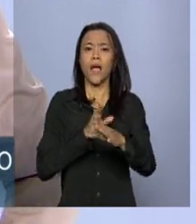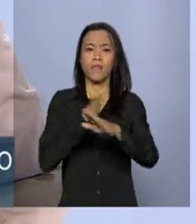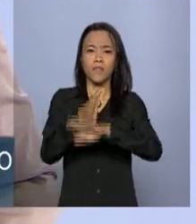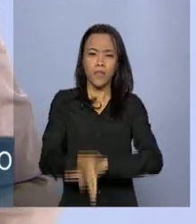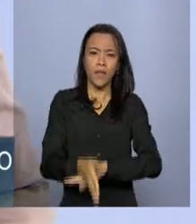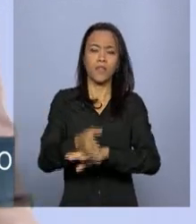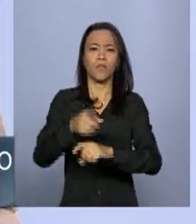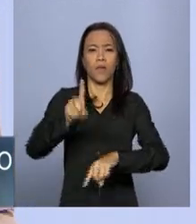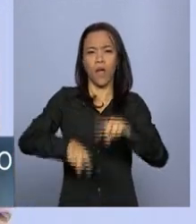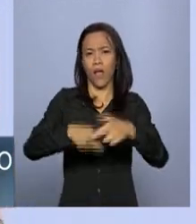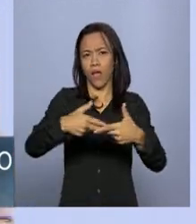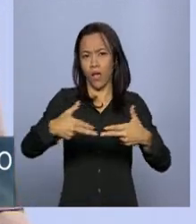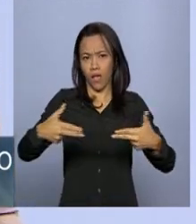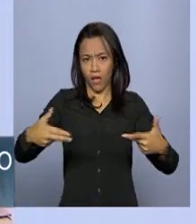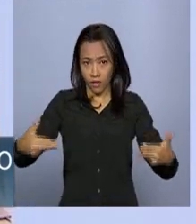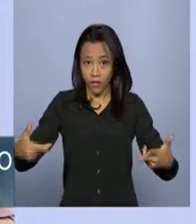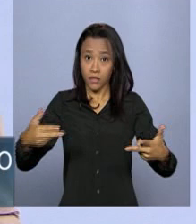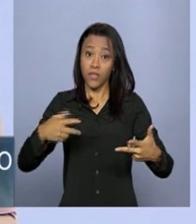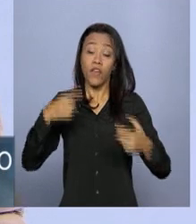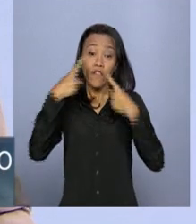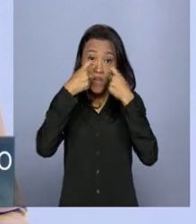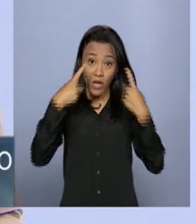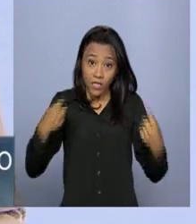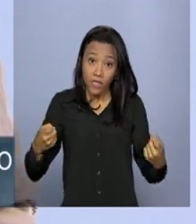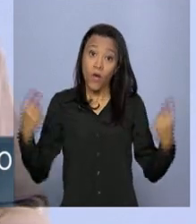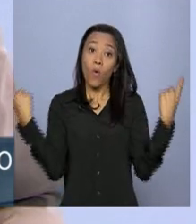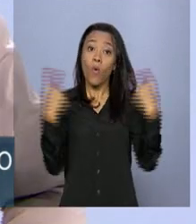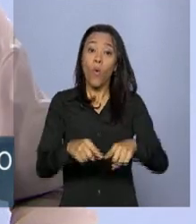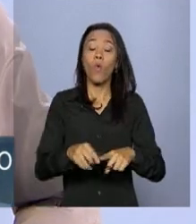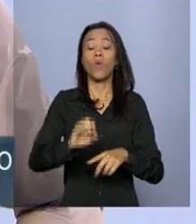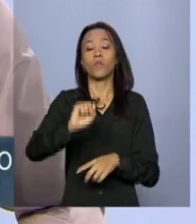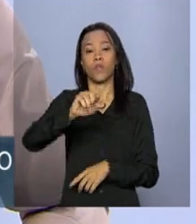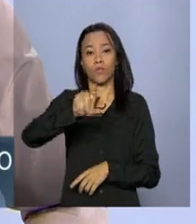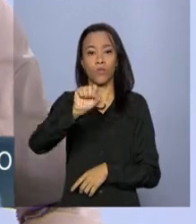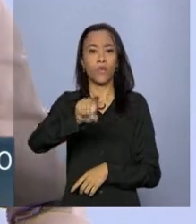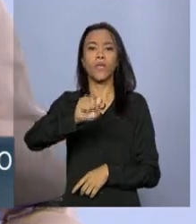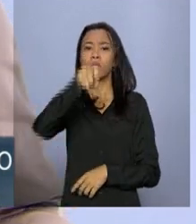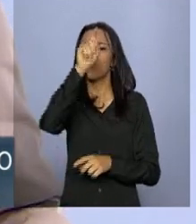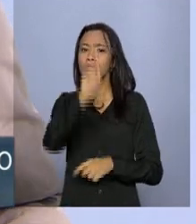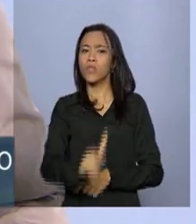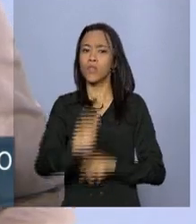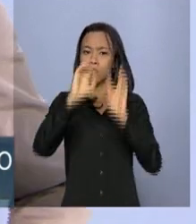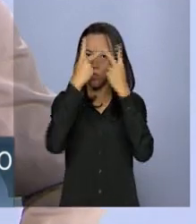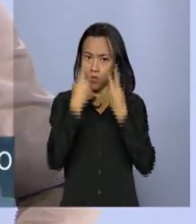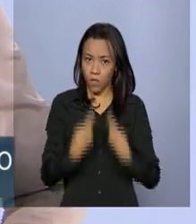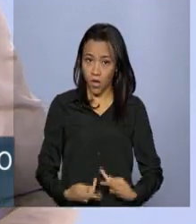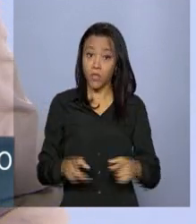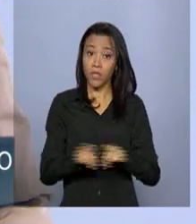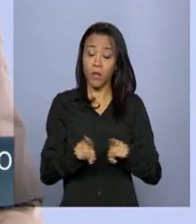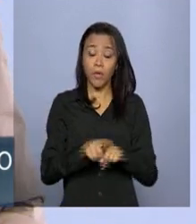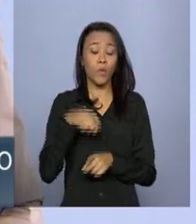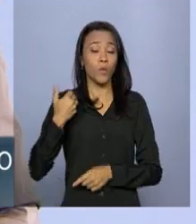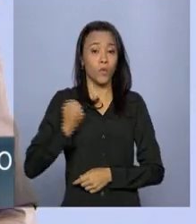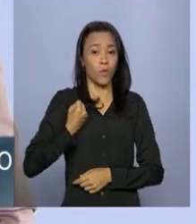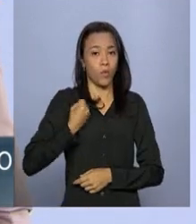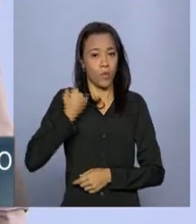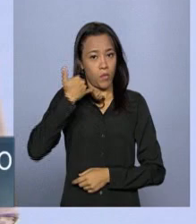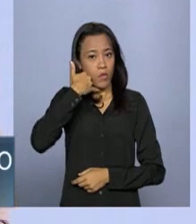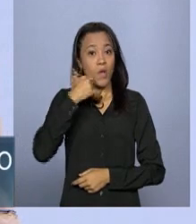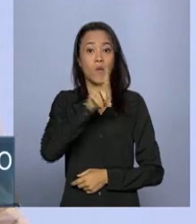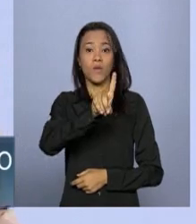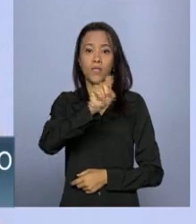orientar sobre os diversos tipos de violação aos direitos humanos, semelhante ao Disque 100, o telefone que recebe denúncias de